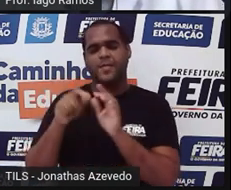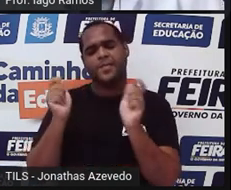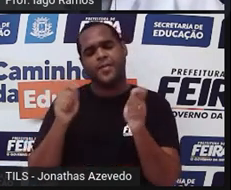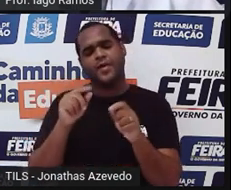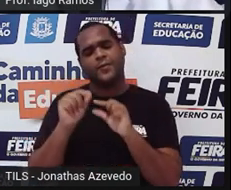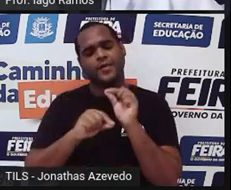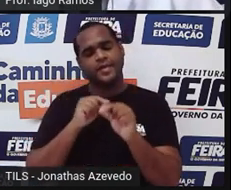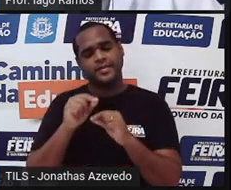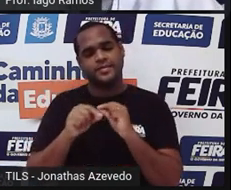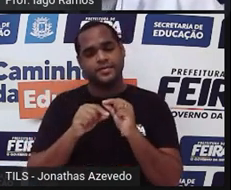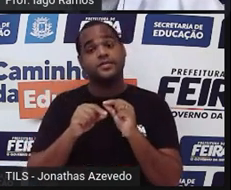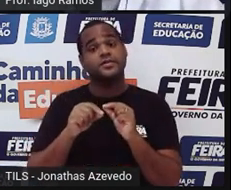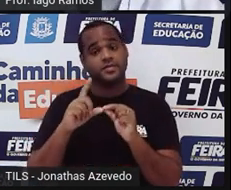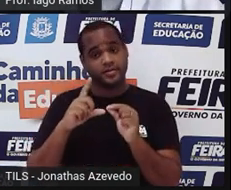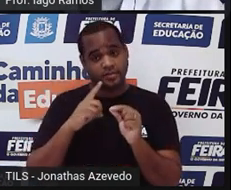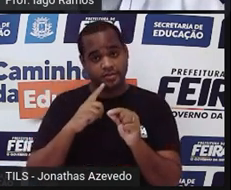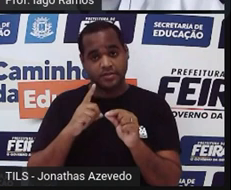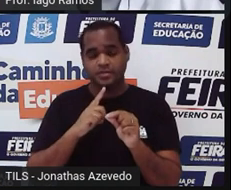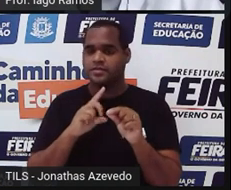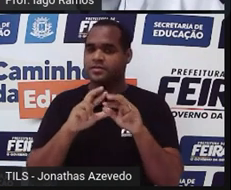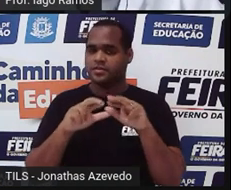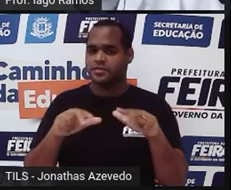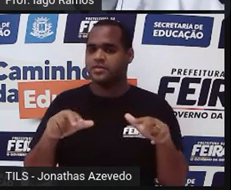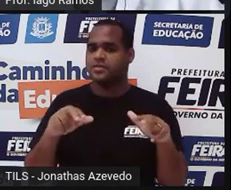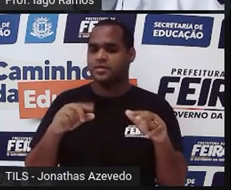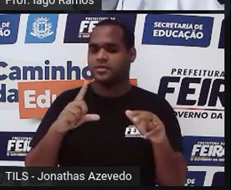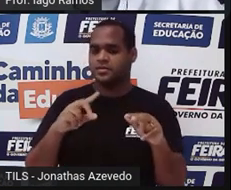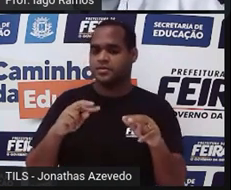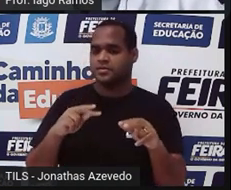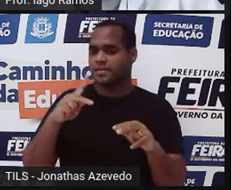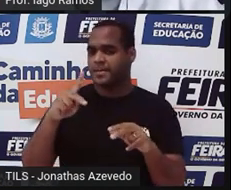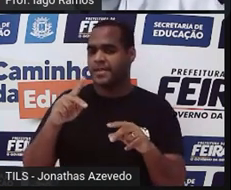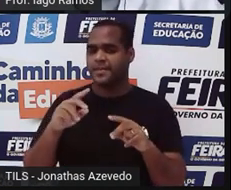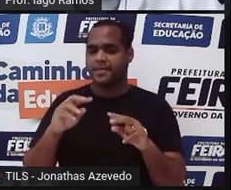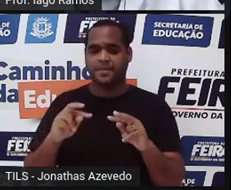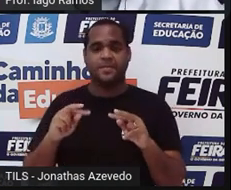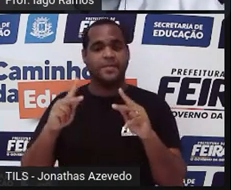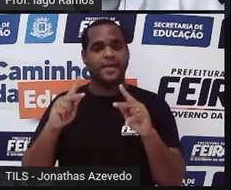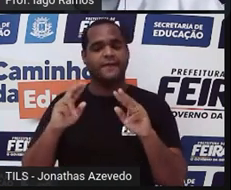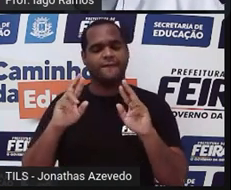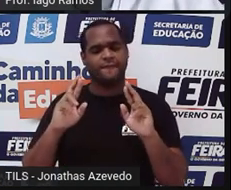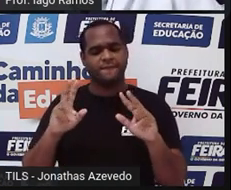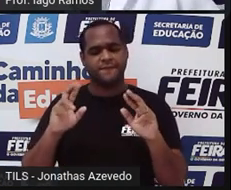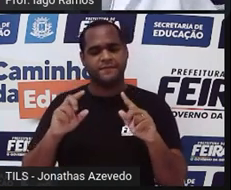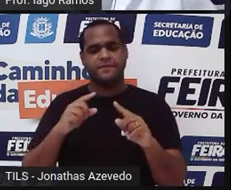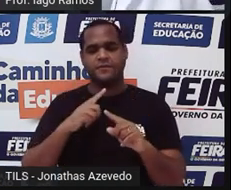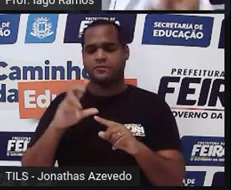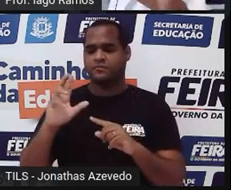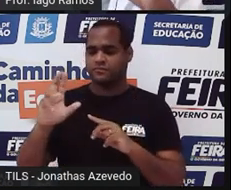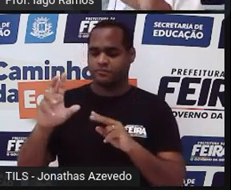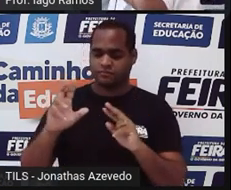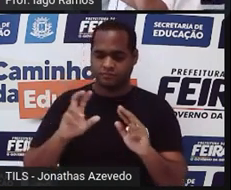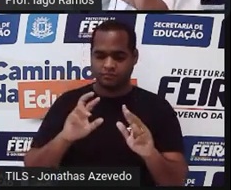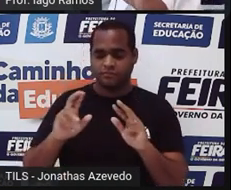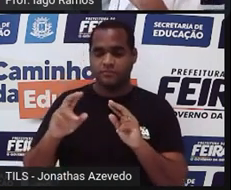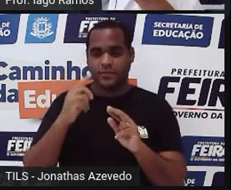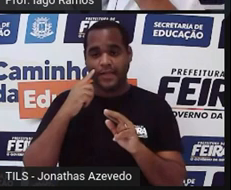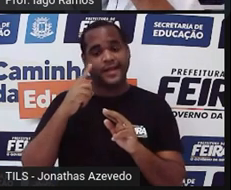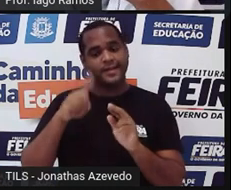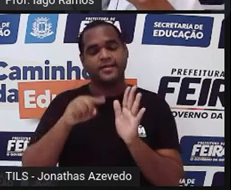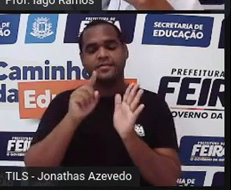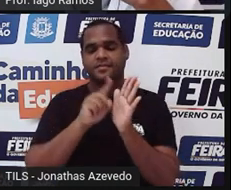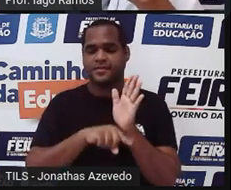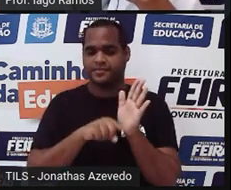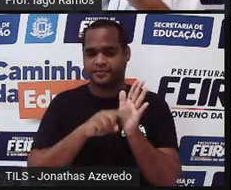ó. A medida de um lado maior que a diferença dos outros dois lados. Diferença é subtração, é